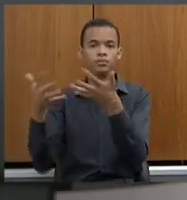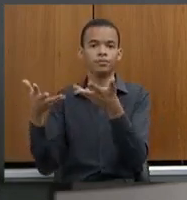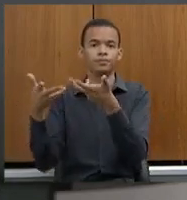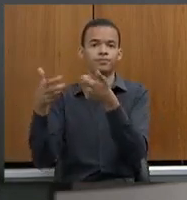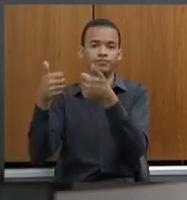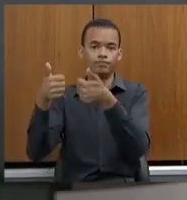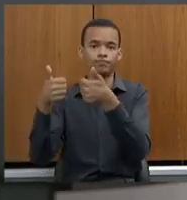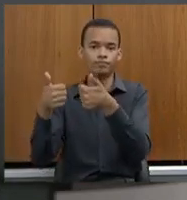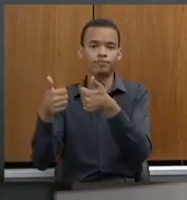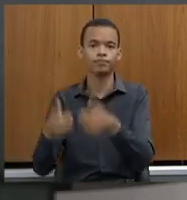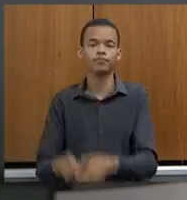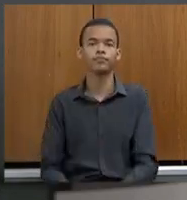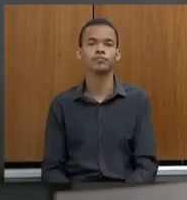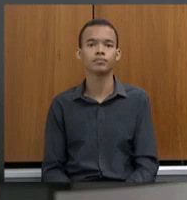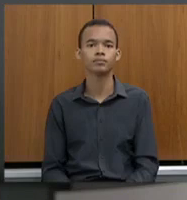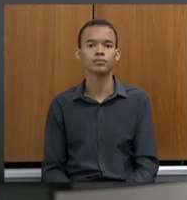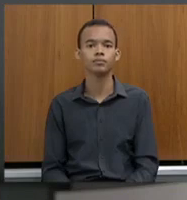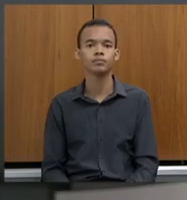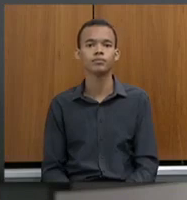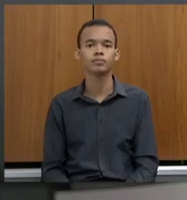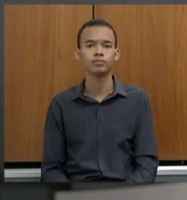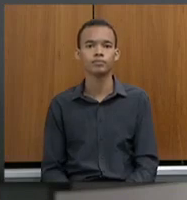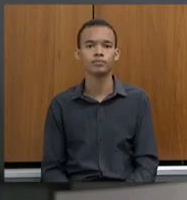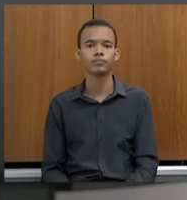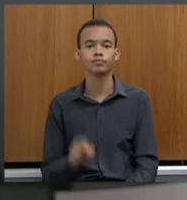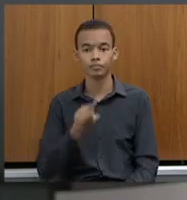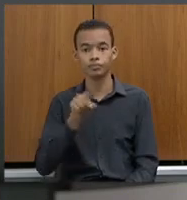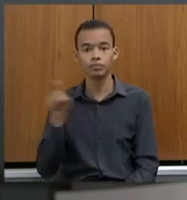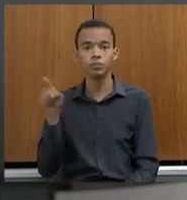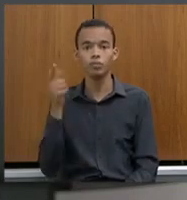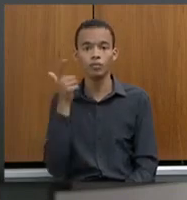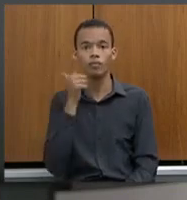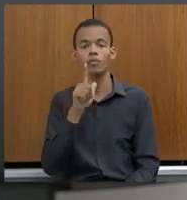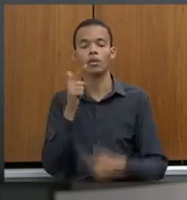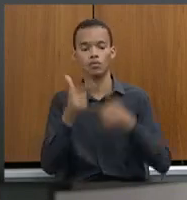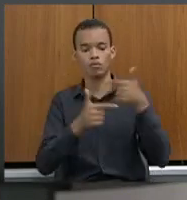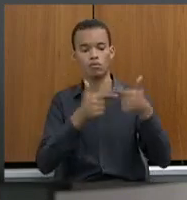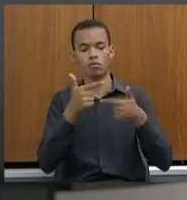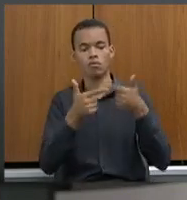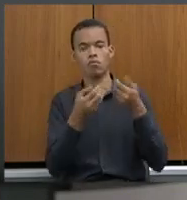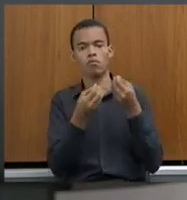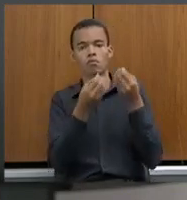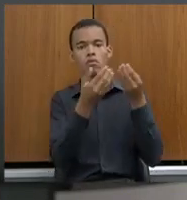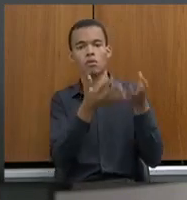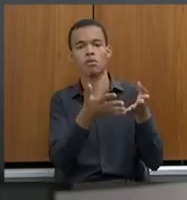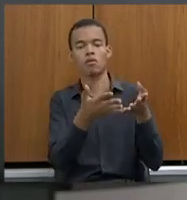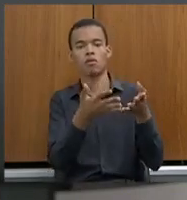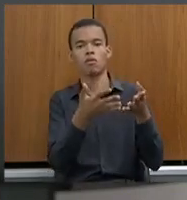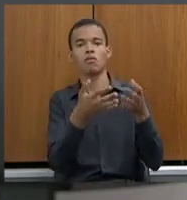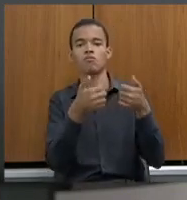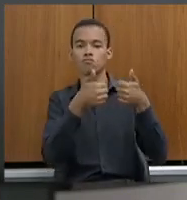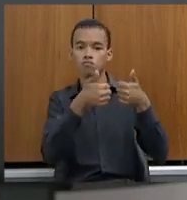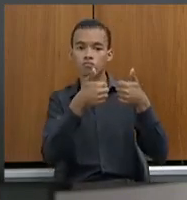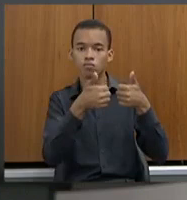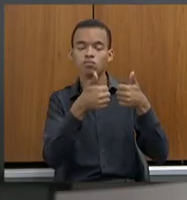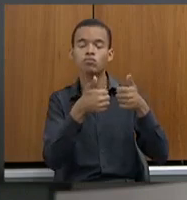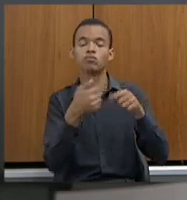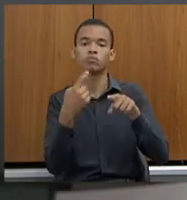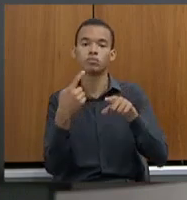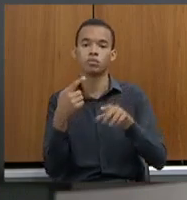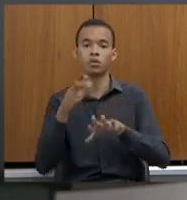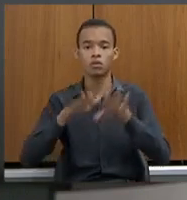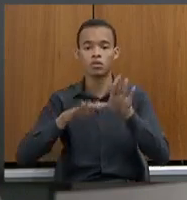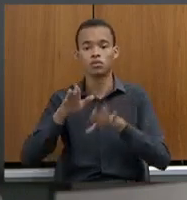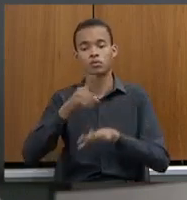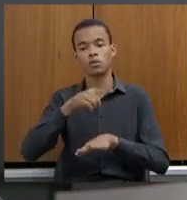de perito, ou seja, impacta decisivamente na qualidade do serviço. Por isso que nós somos tanto cobrados, quando chegamos, às vezes,